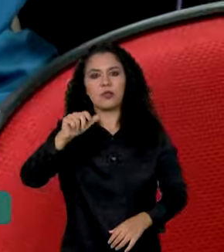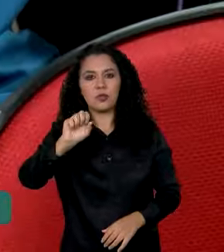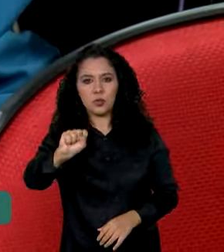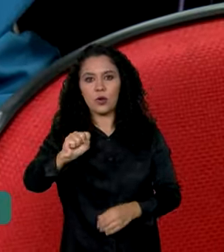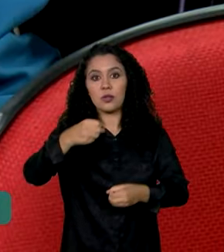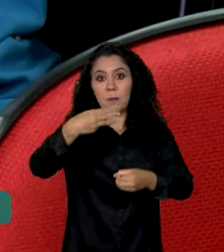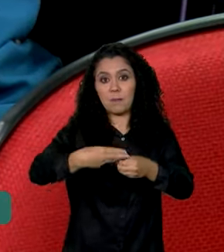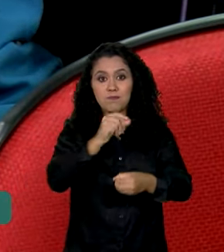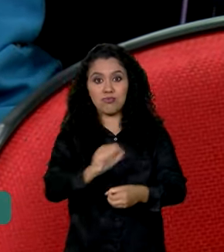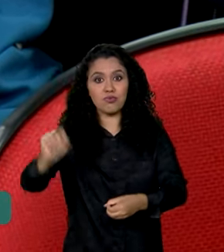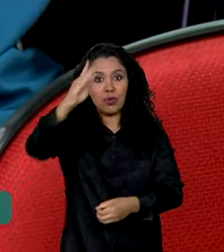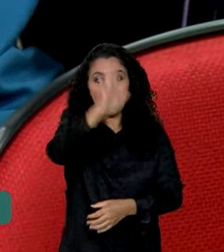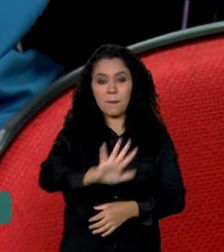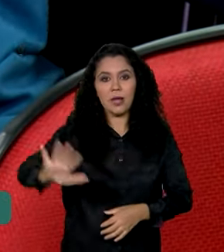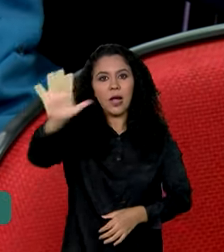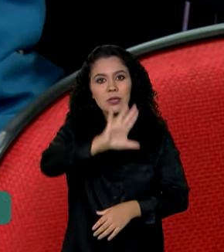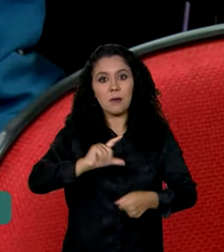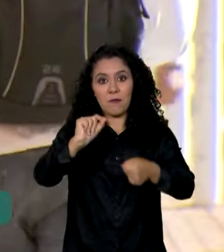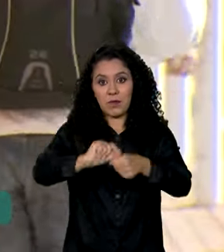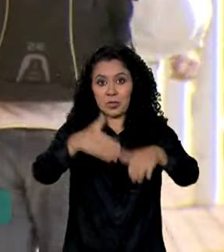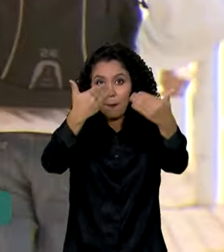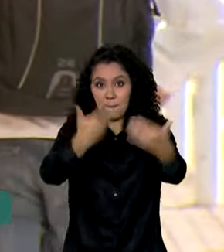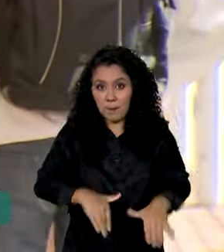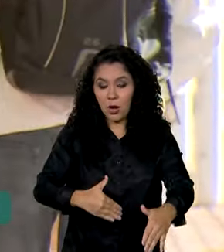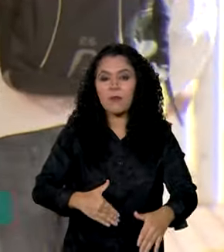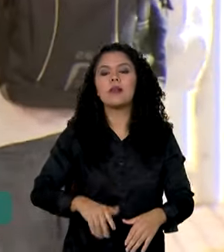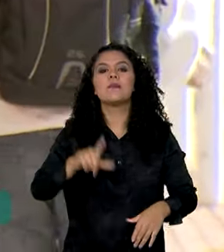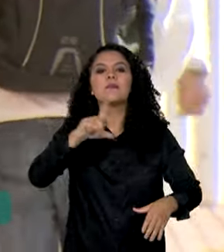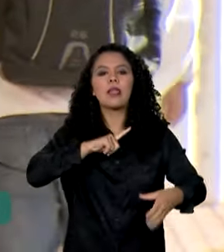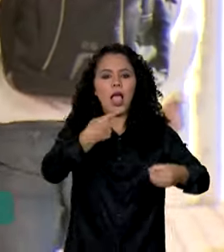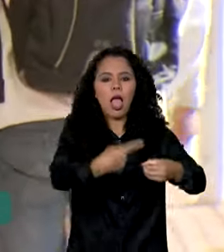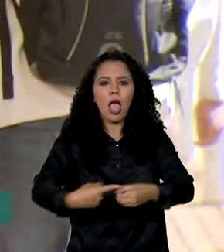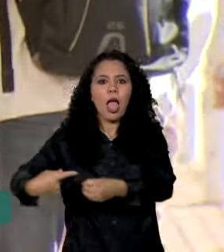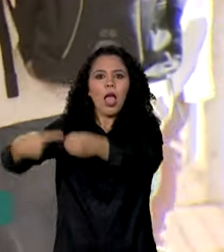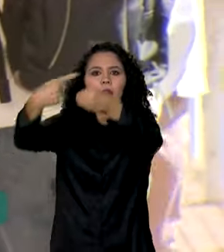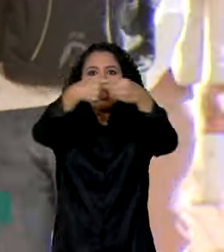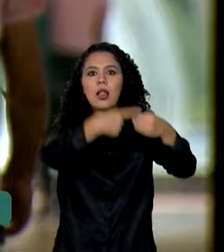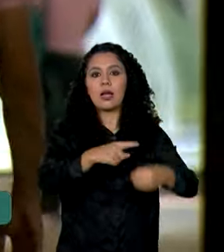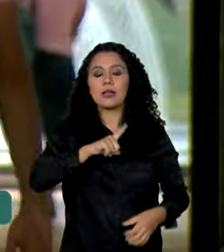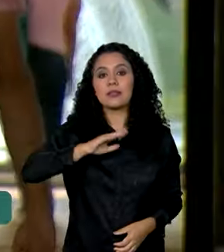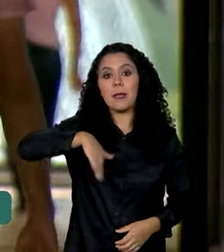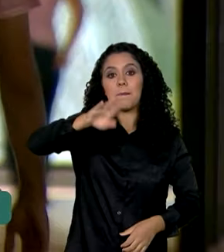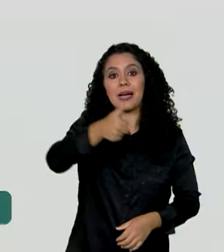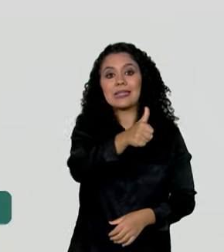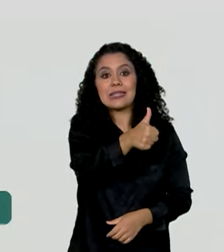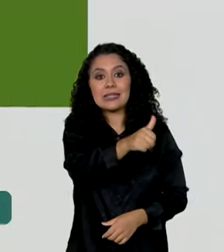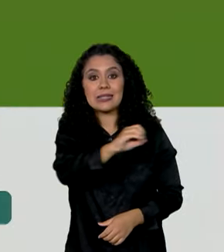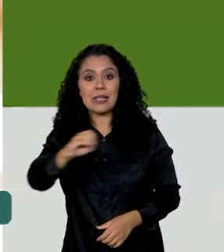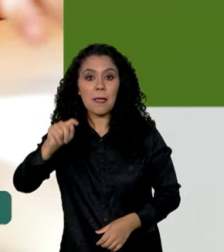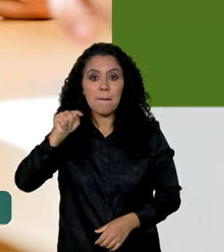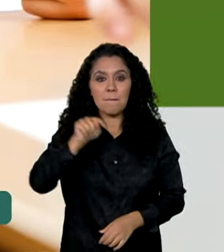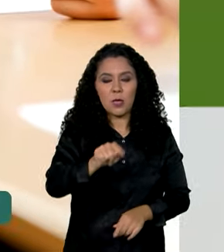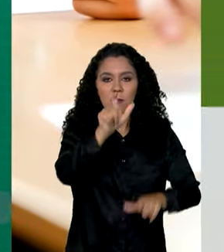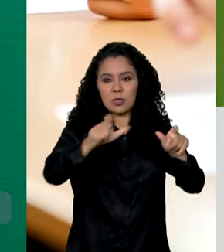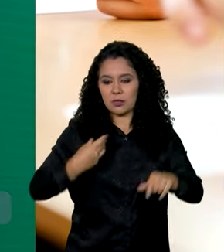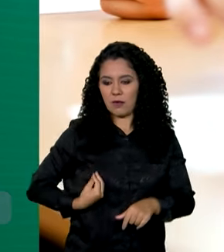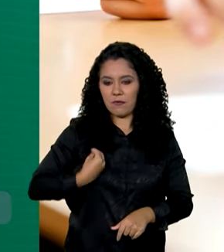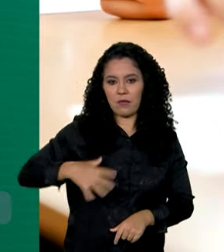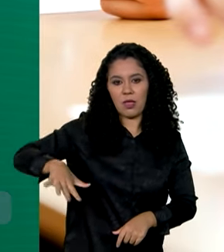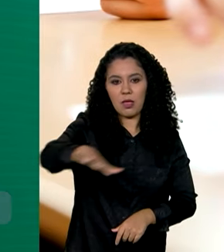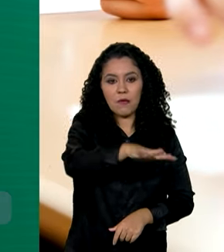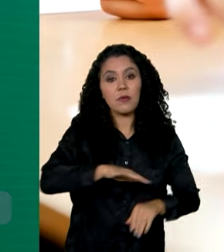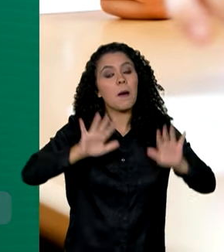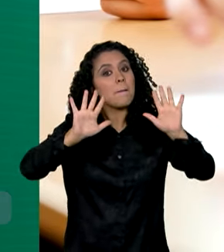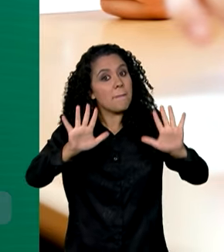brasileiros para a realização das provas, em cidades com mais de 100 mil habitantes. É bom lembrar que as